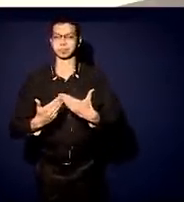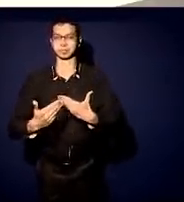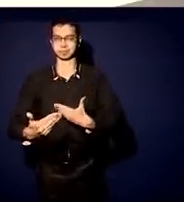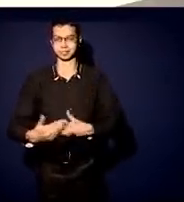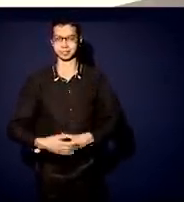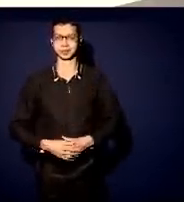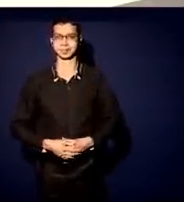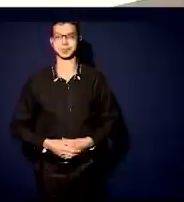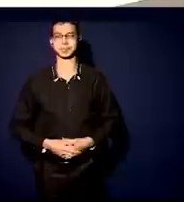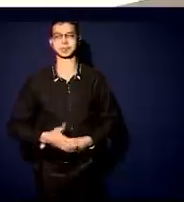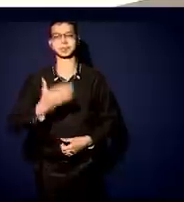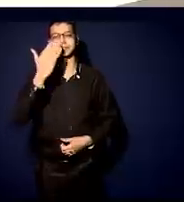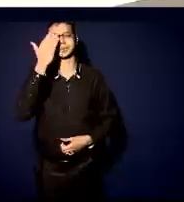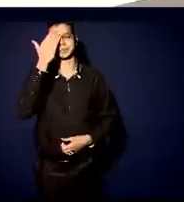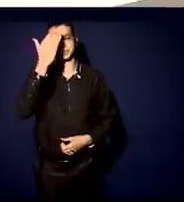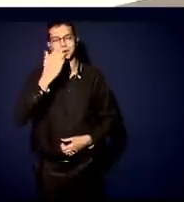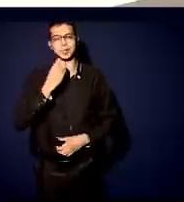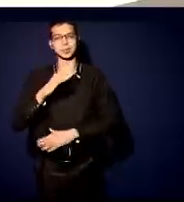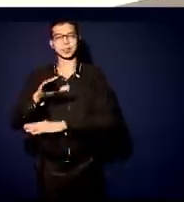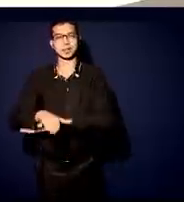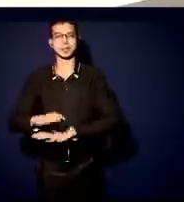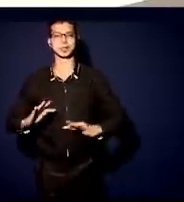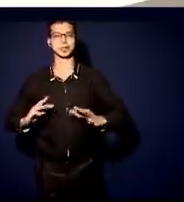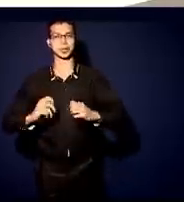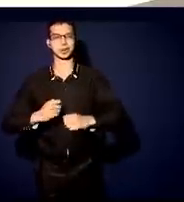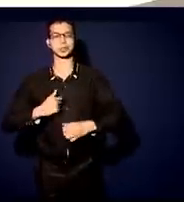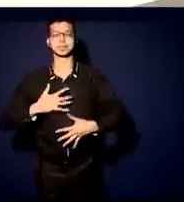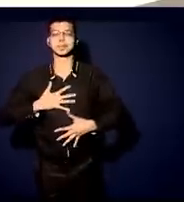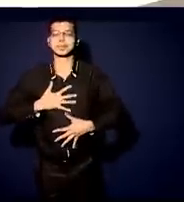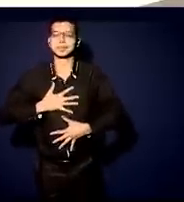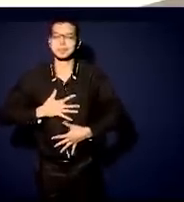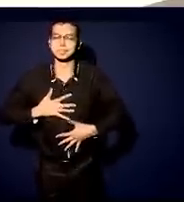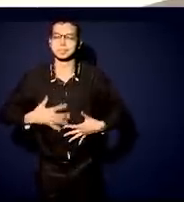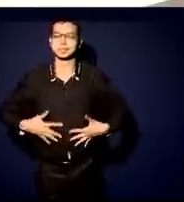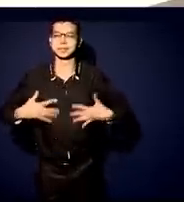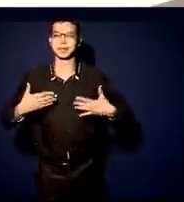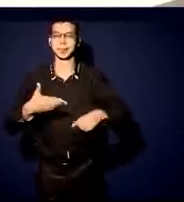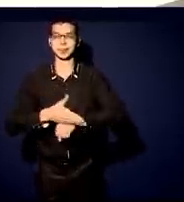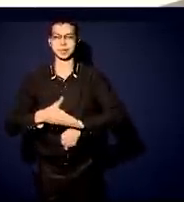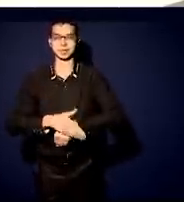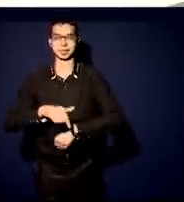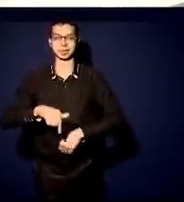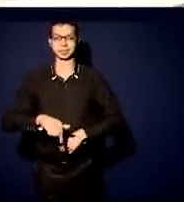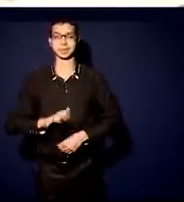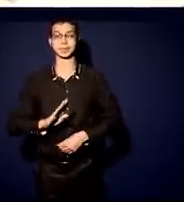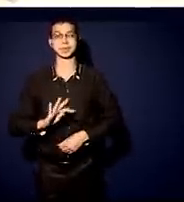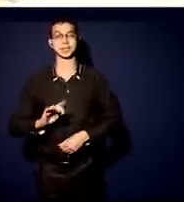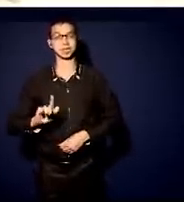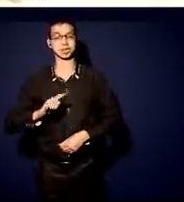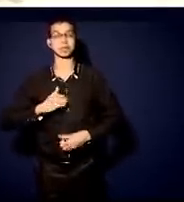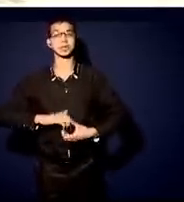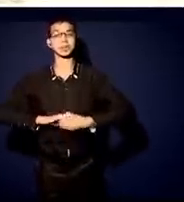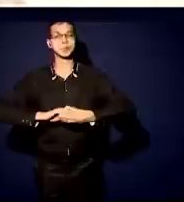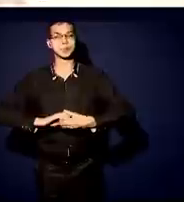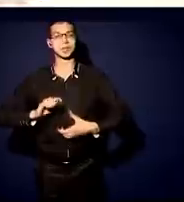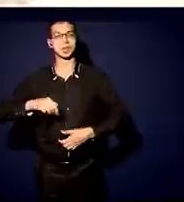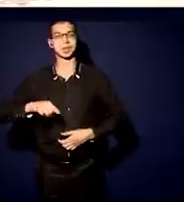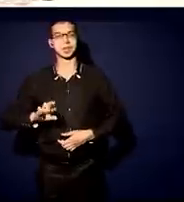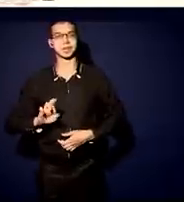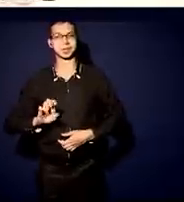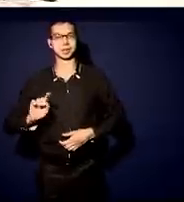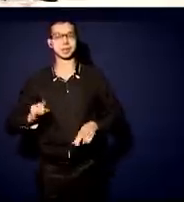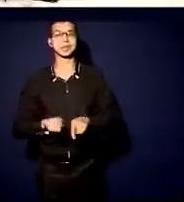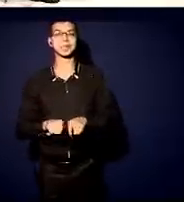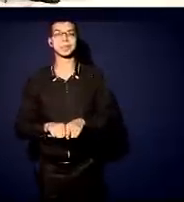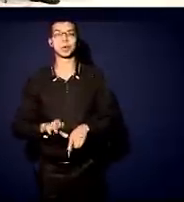satisfação estar participando do Sil Conferência do BTG. E cumprimentar o André Esteves, o Roberto Salud,